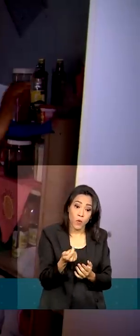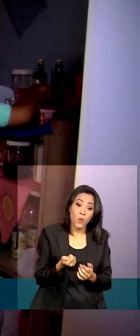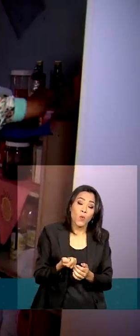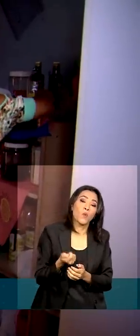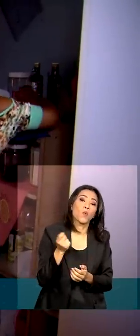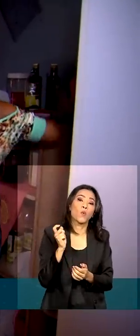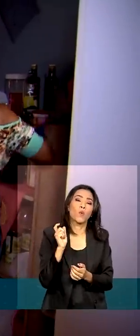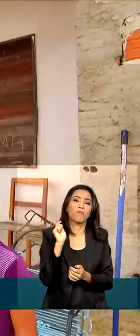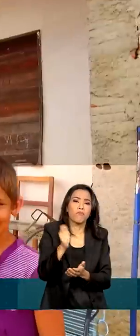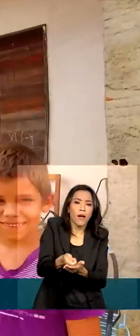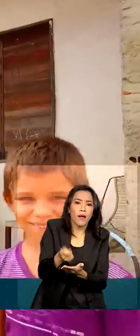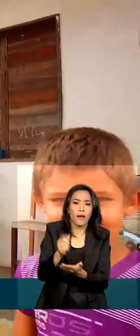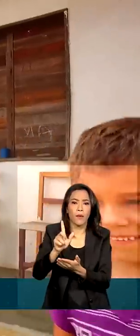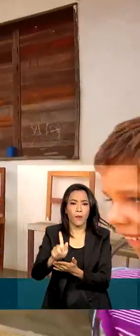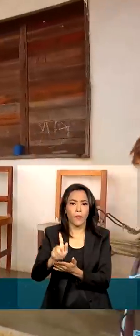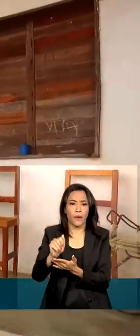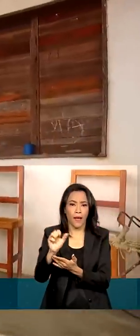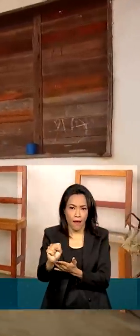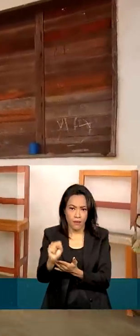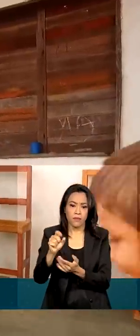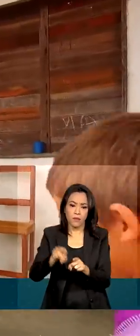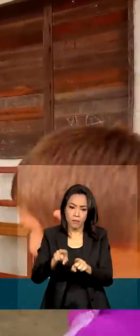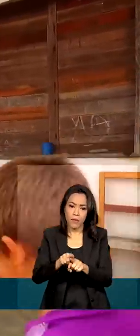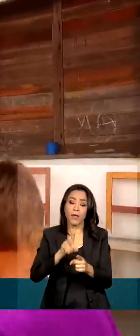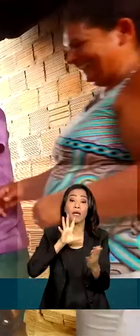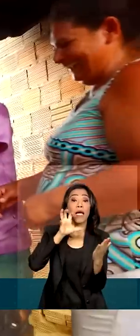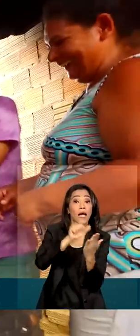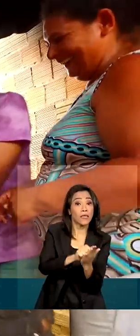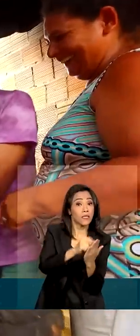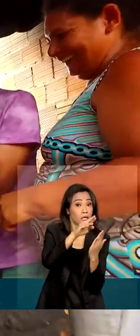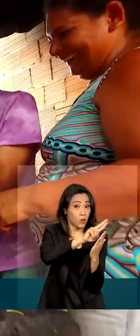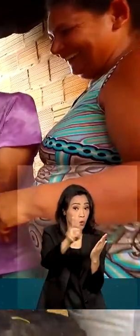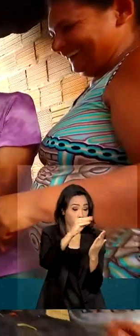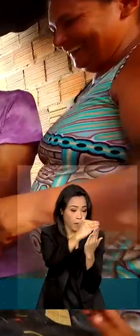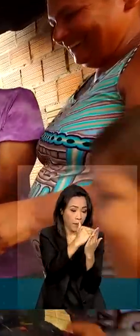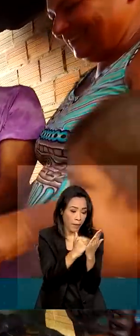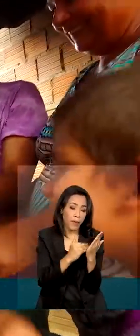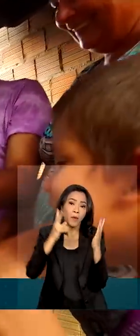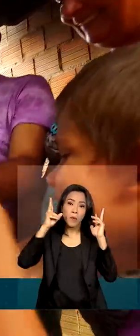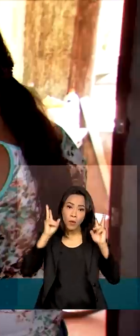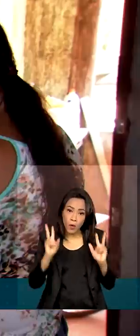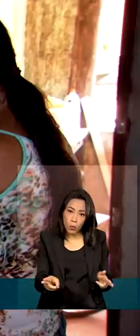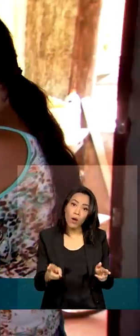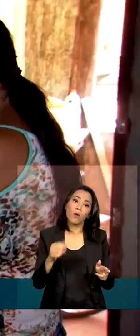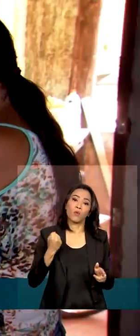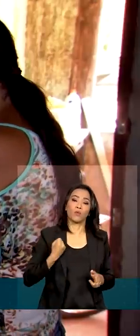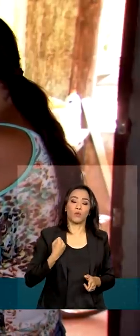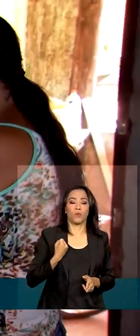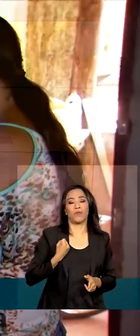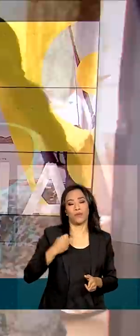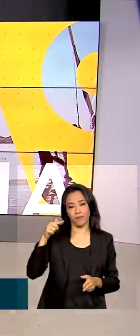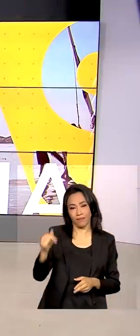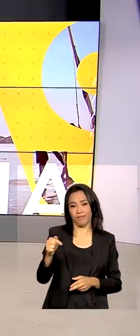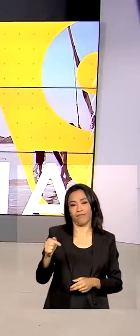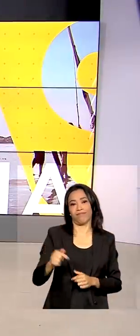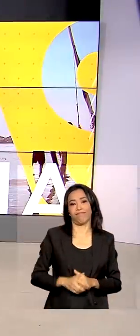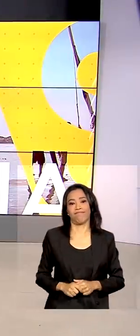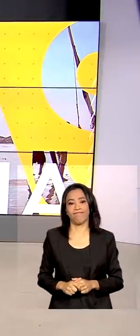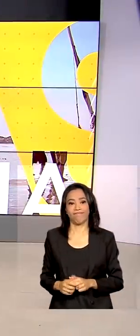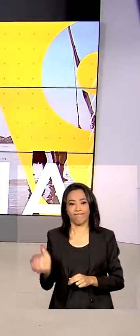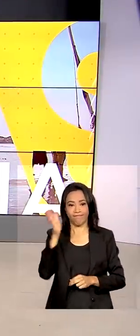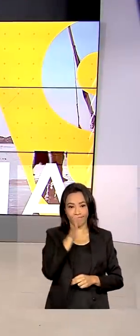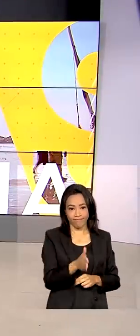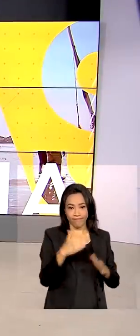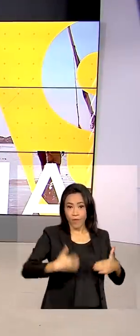também será pago hoje para as famílias cadastradas no Cade Único, com o mesmo número final do NIS. O